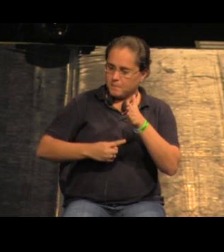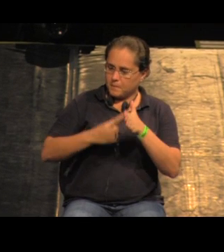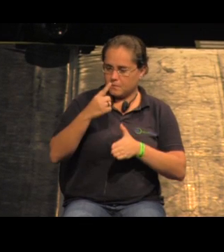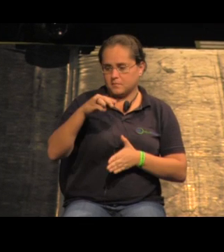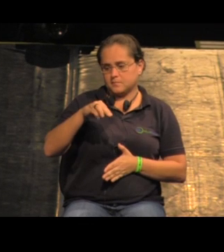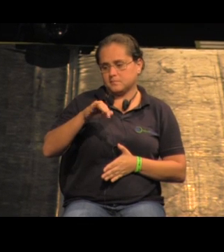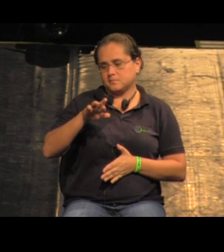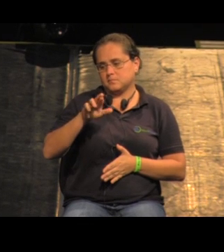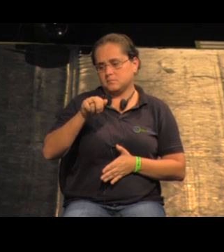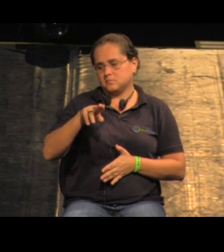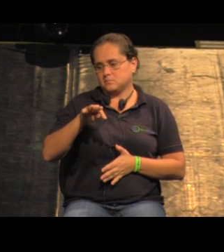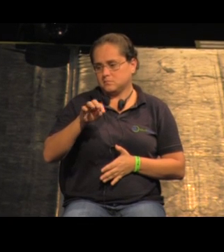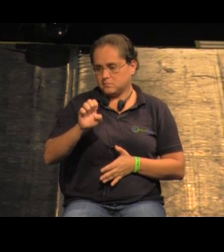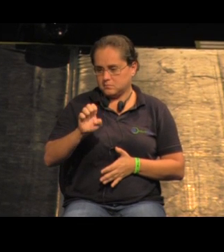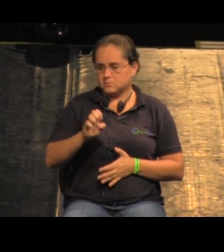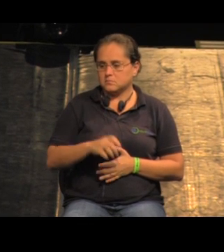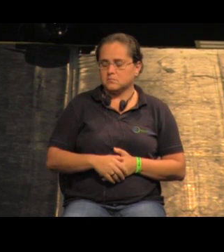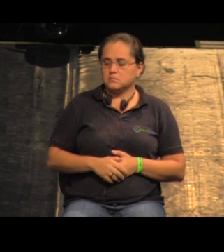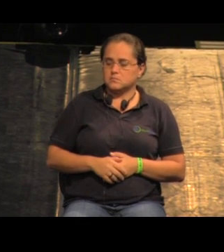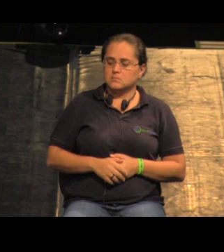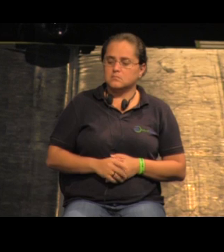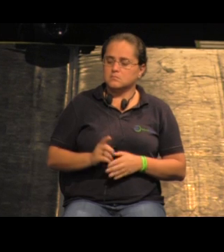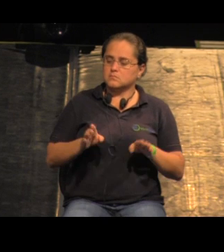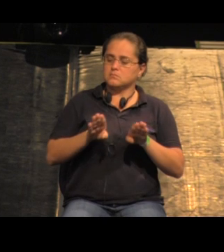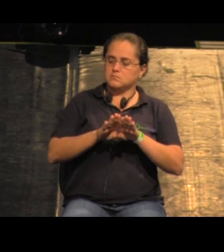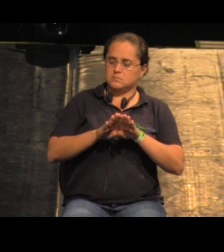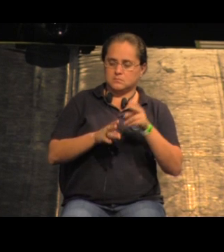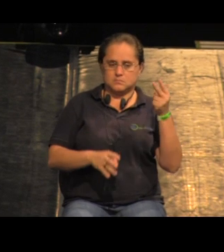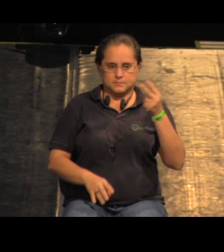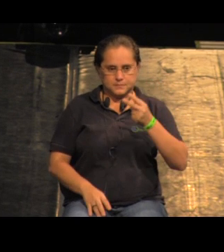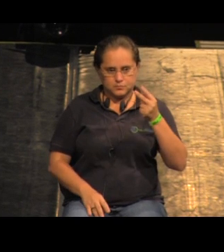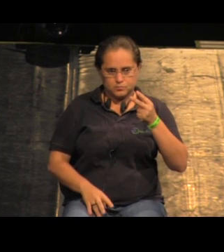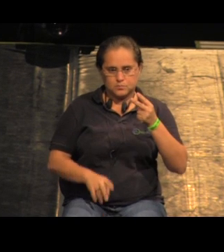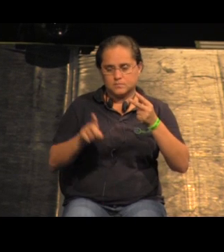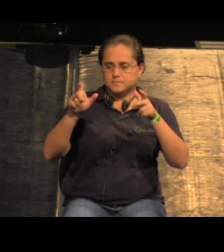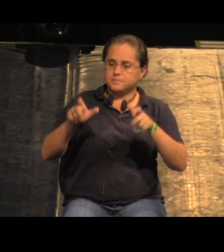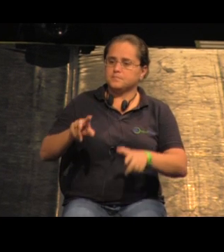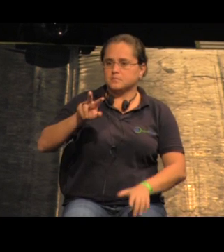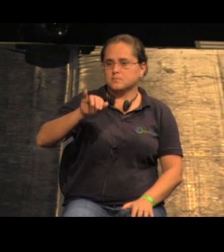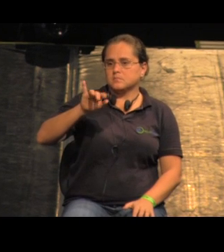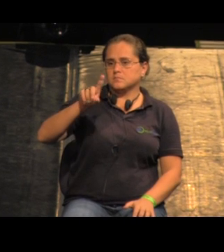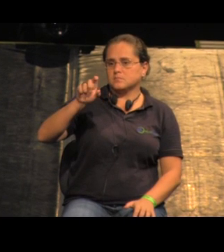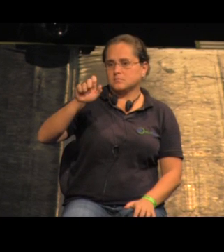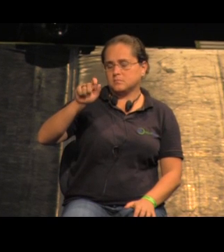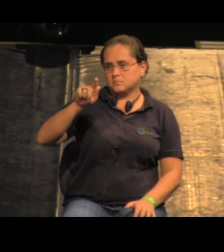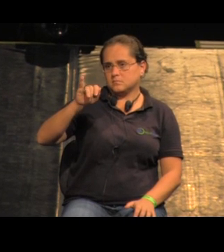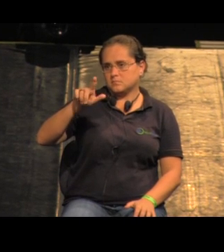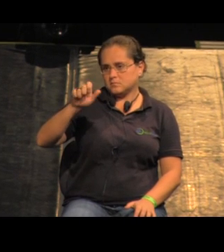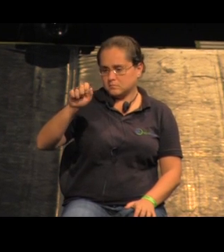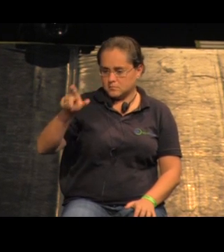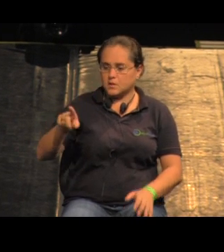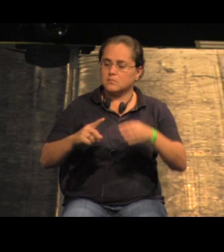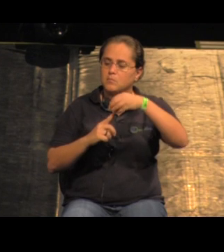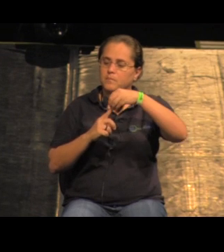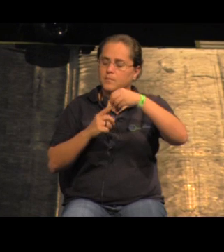mirante isso aqui também é o segundo ponto do Vidigal onde tem um ponto de ônibus que se você